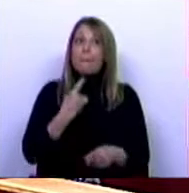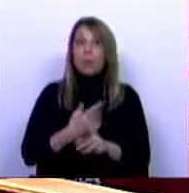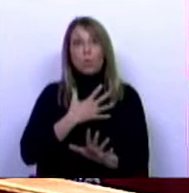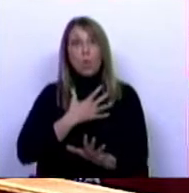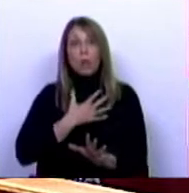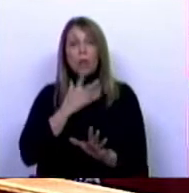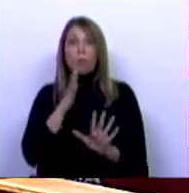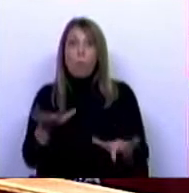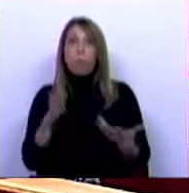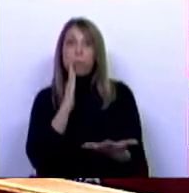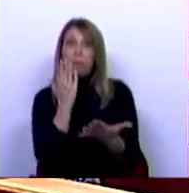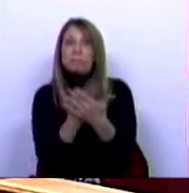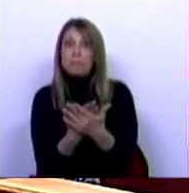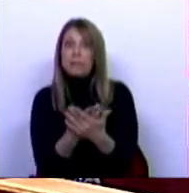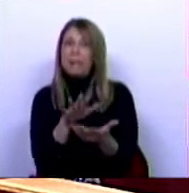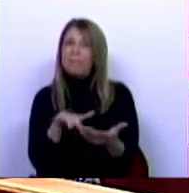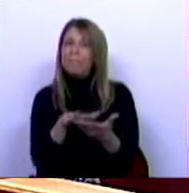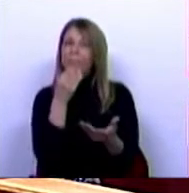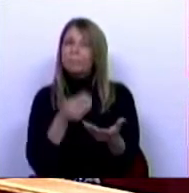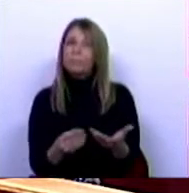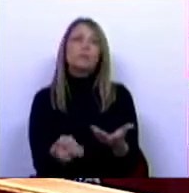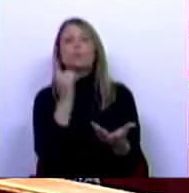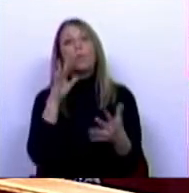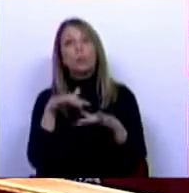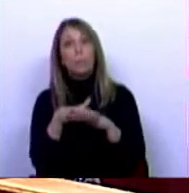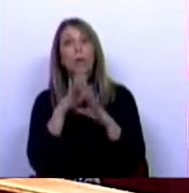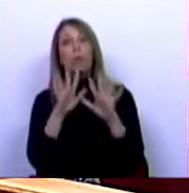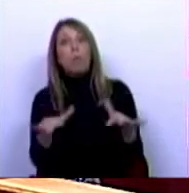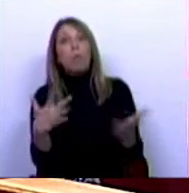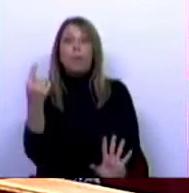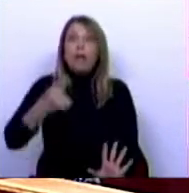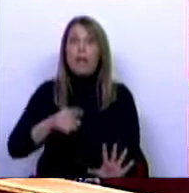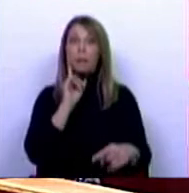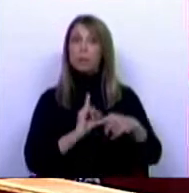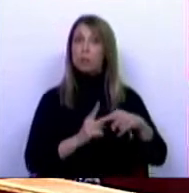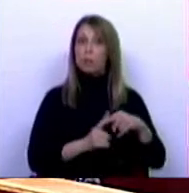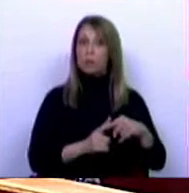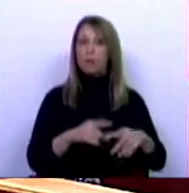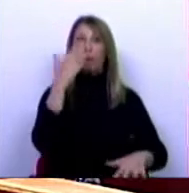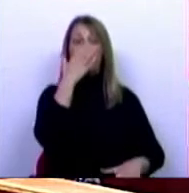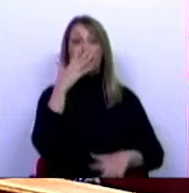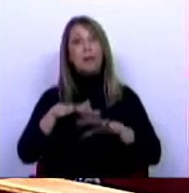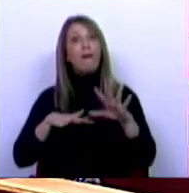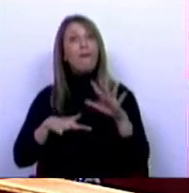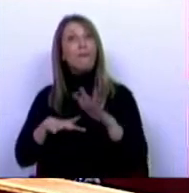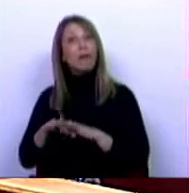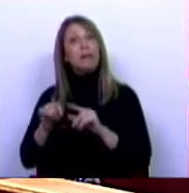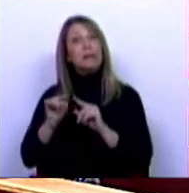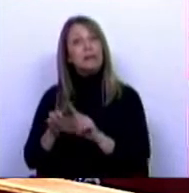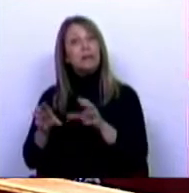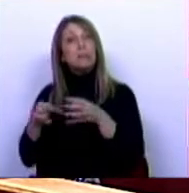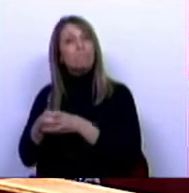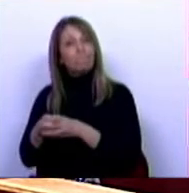ovo de serpente, numa rede que até pode e deve ser virtuosa, mas se gerada fora desta conotação estreita